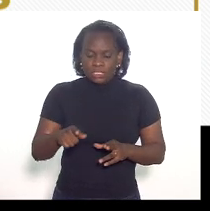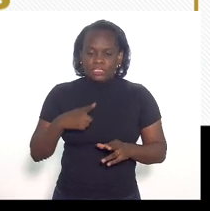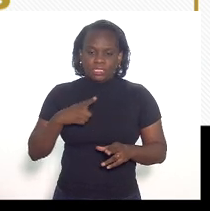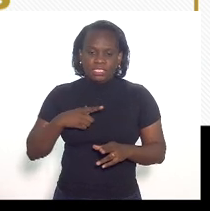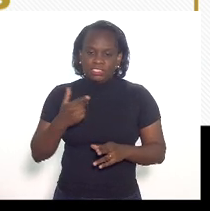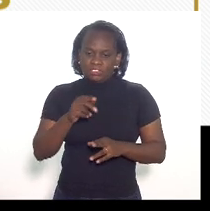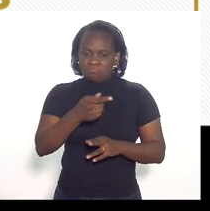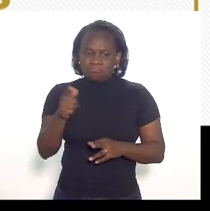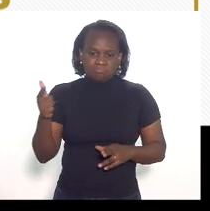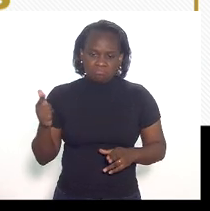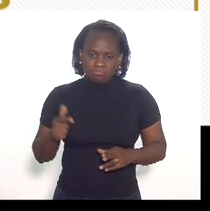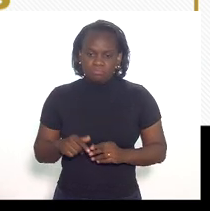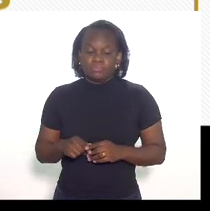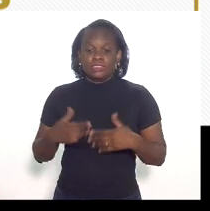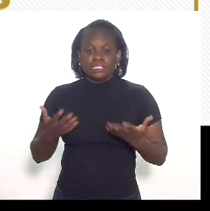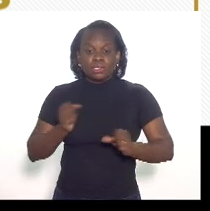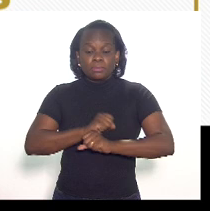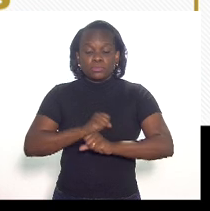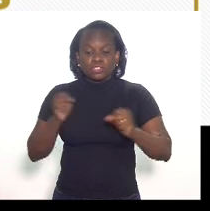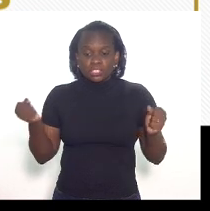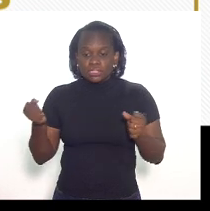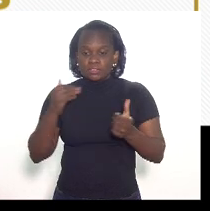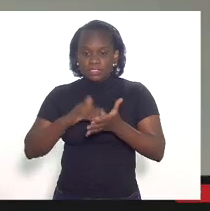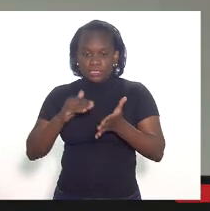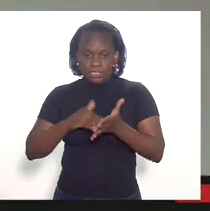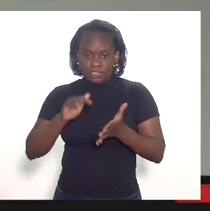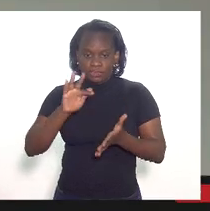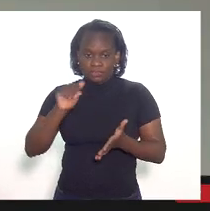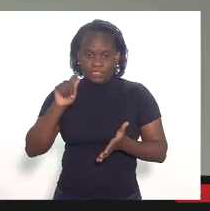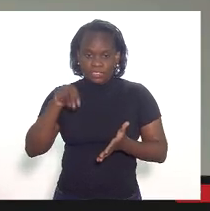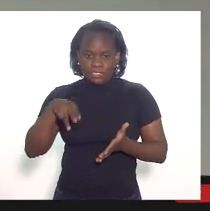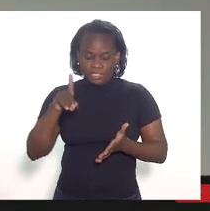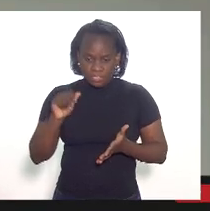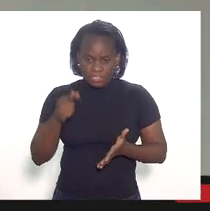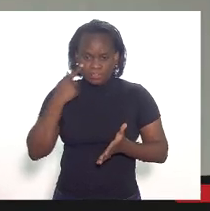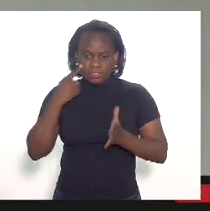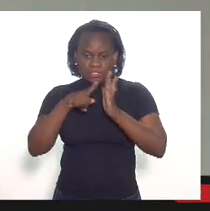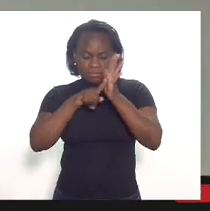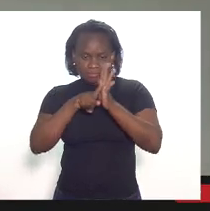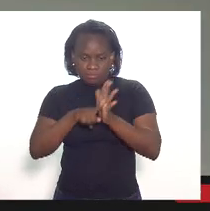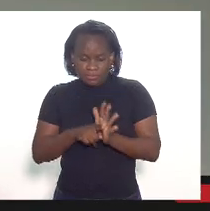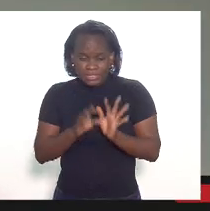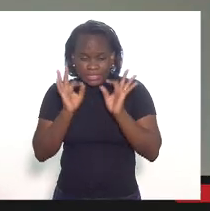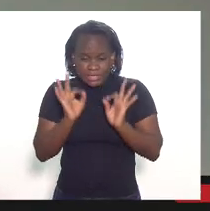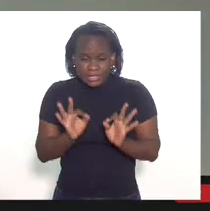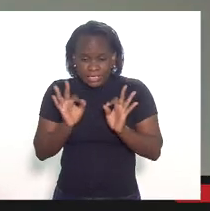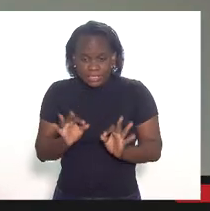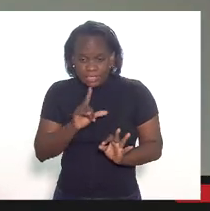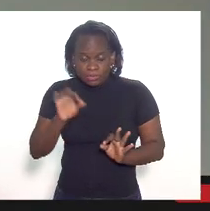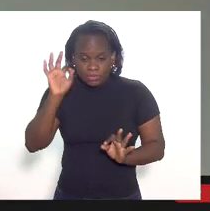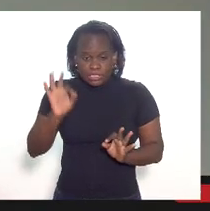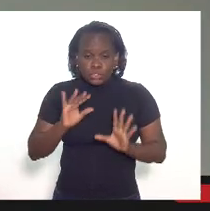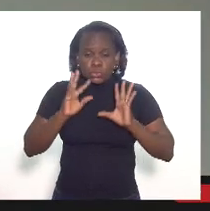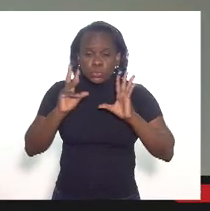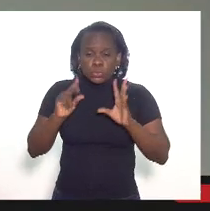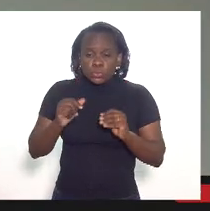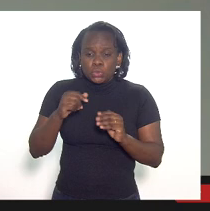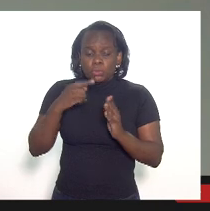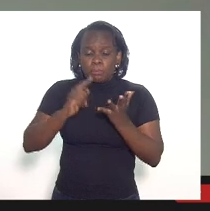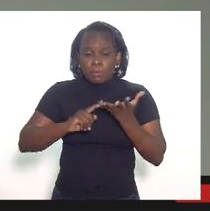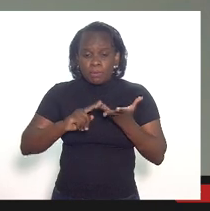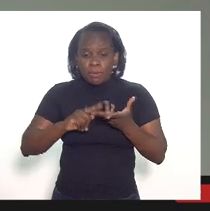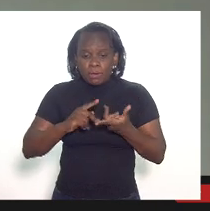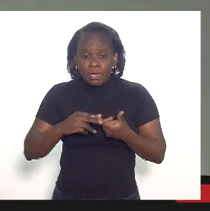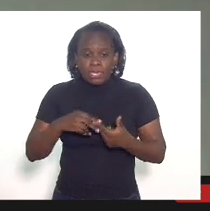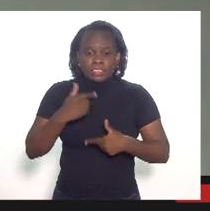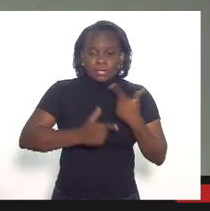mercado. Então, fica impossível para a Secretaria de Fazenda verificar com exatidão todas as deduções de bens e